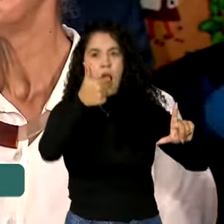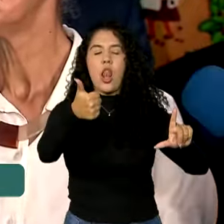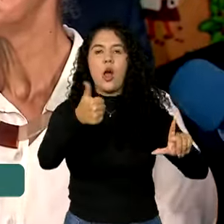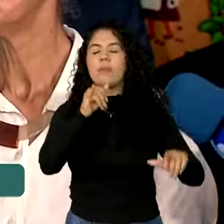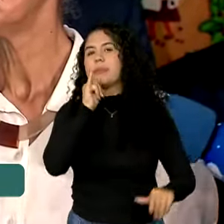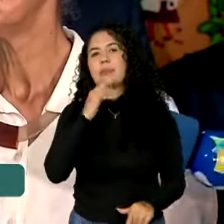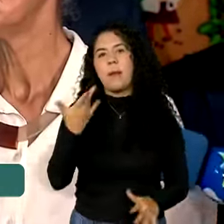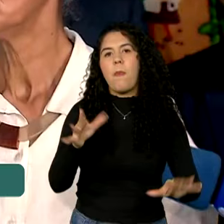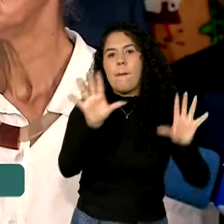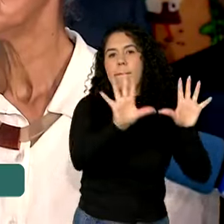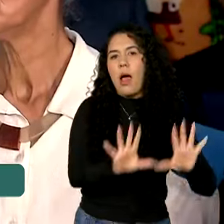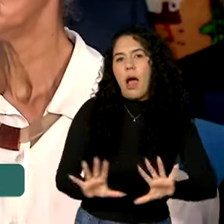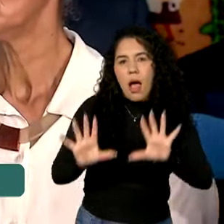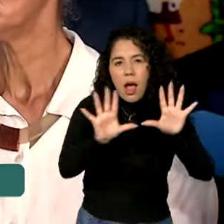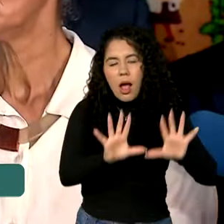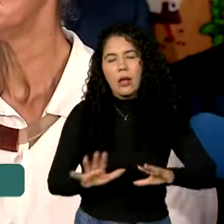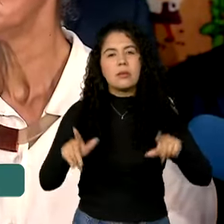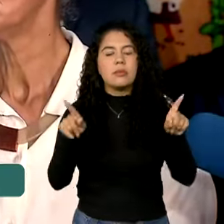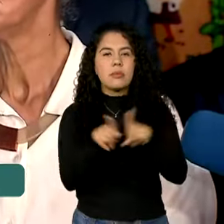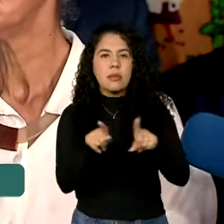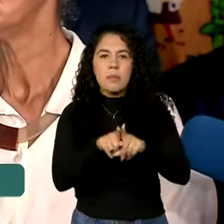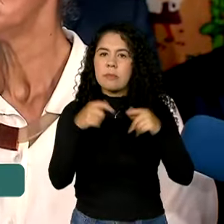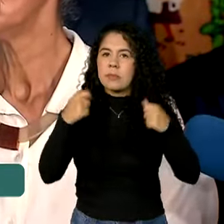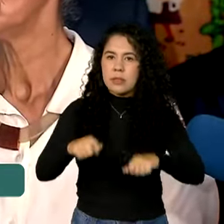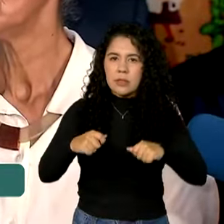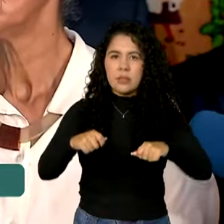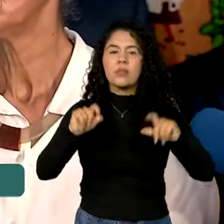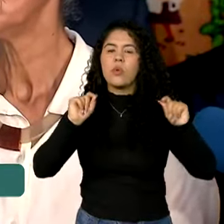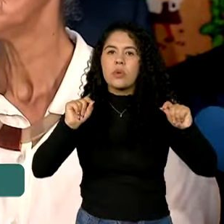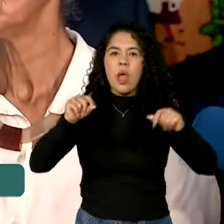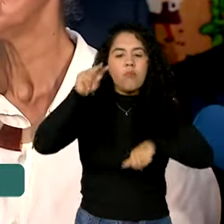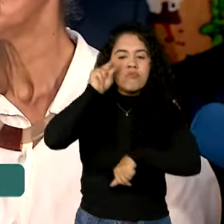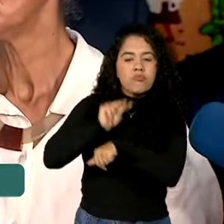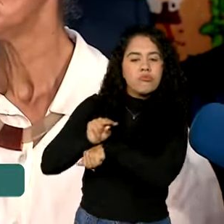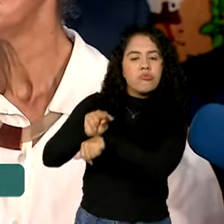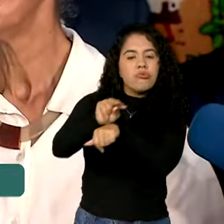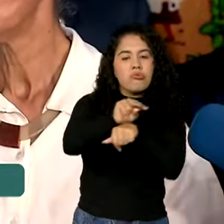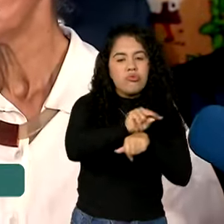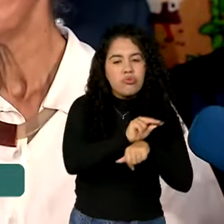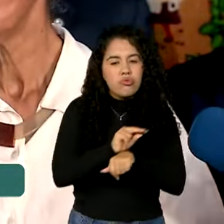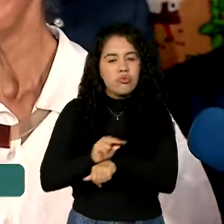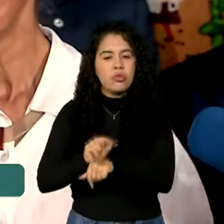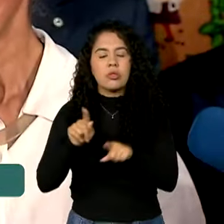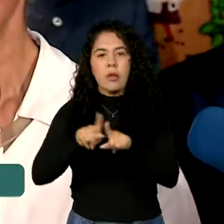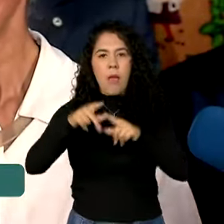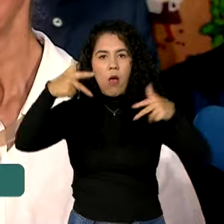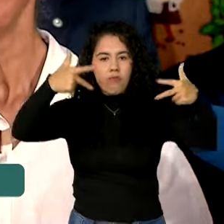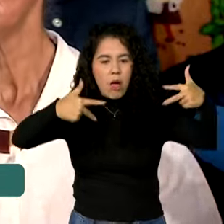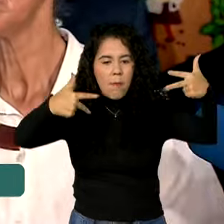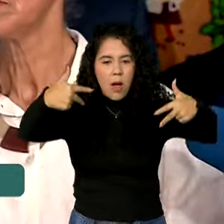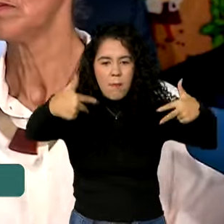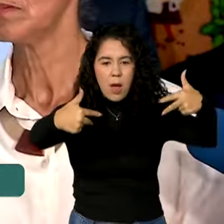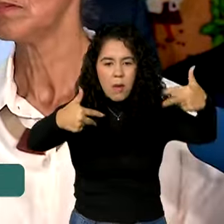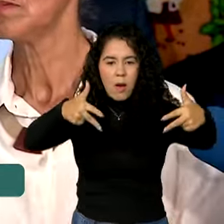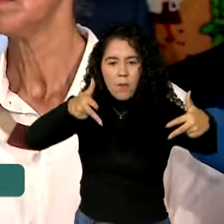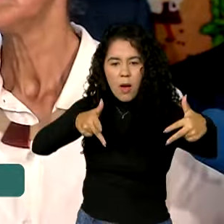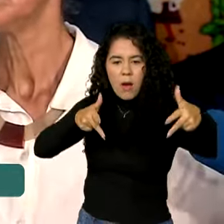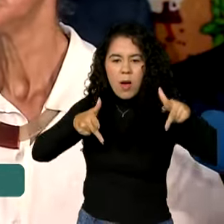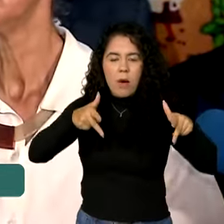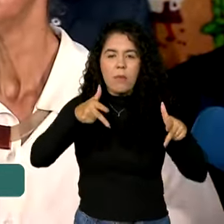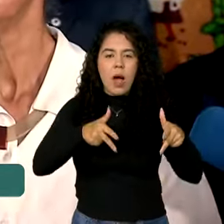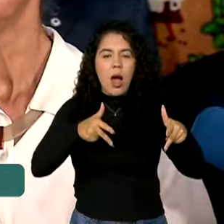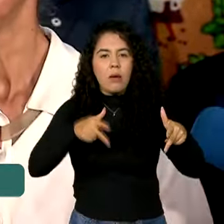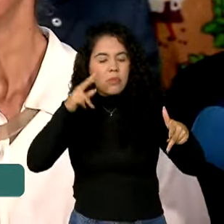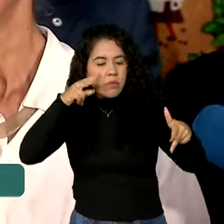parque, por exemplo, de colocar monitoramento térmico, botar monitoramento de câmara, seja térmico para